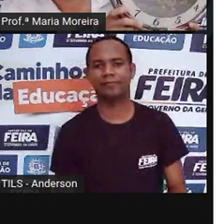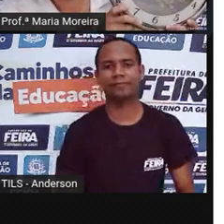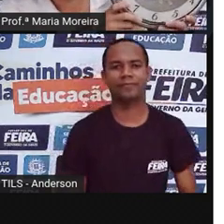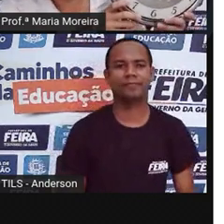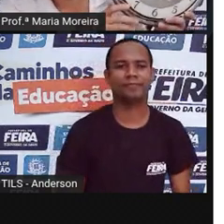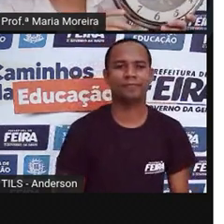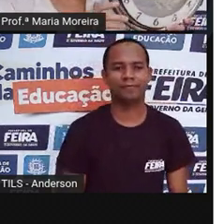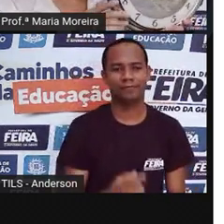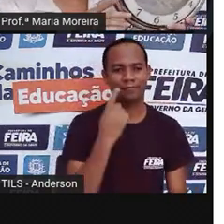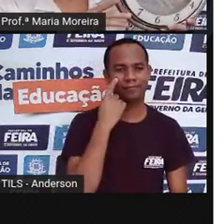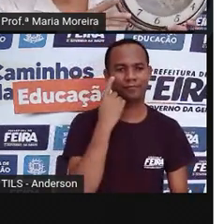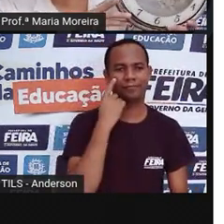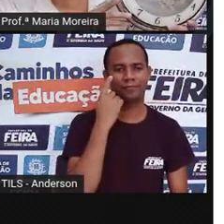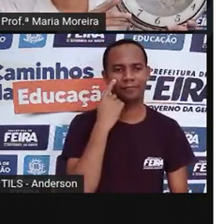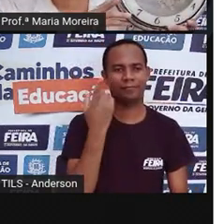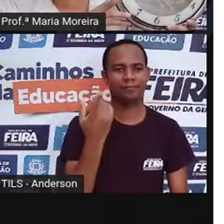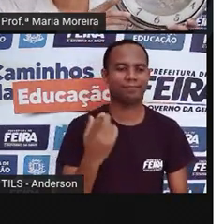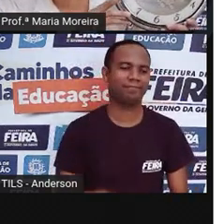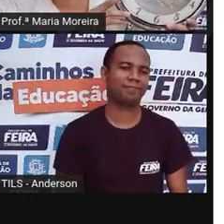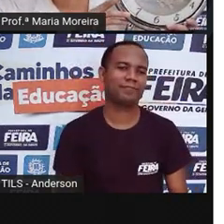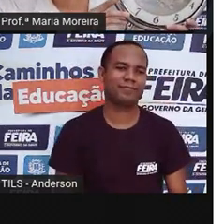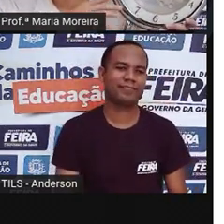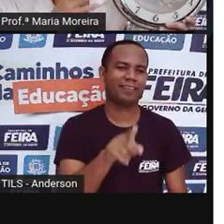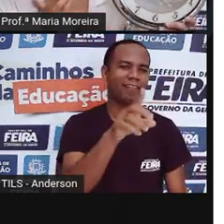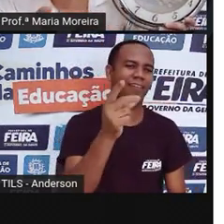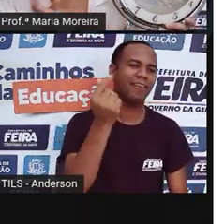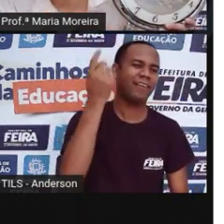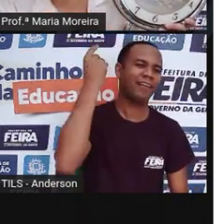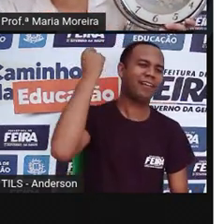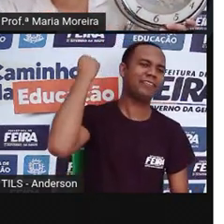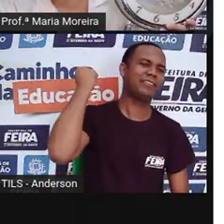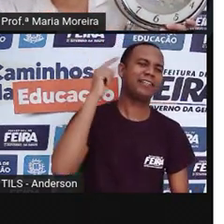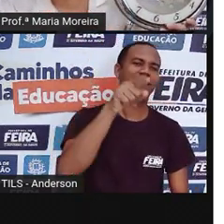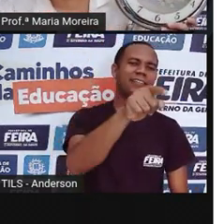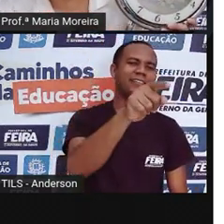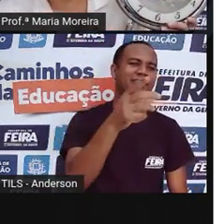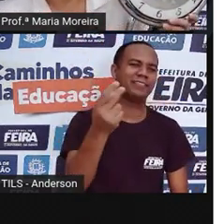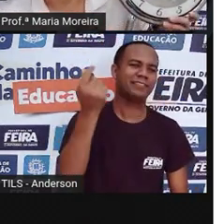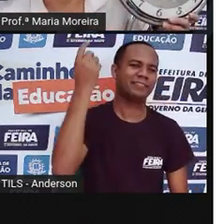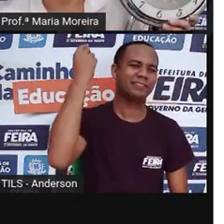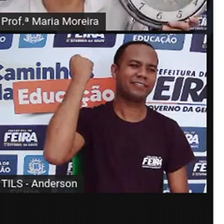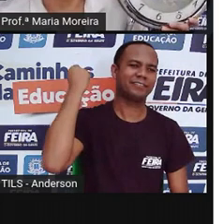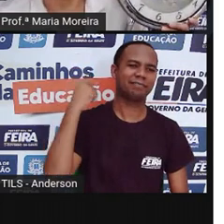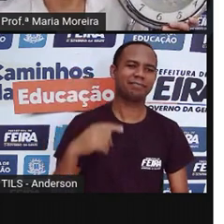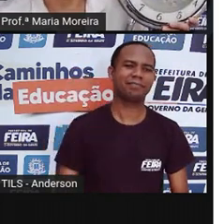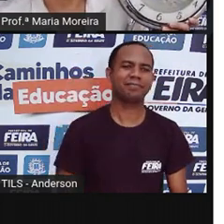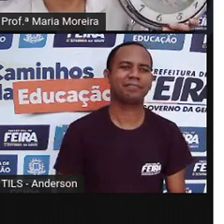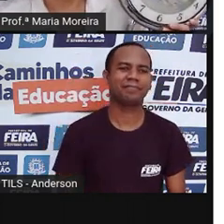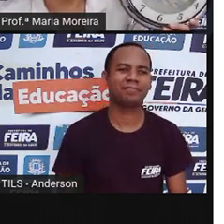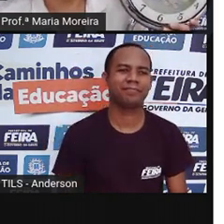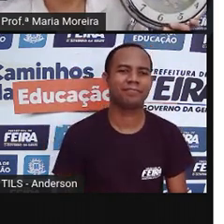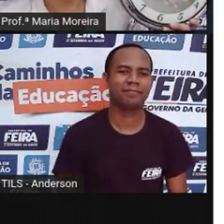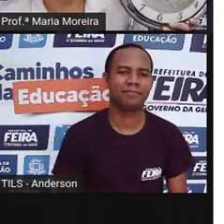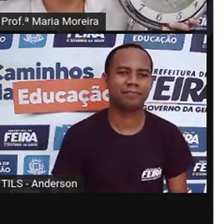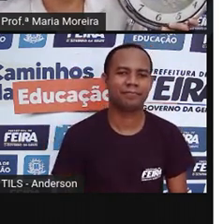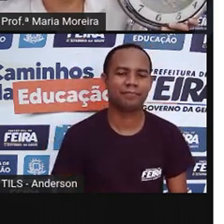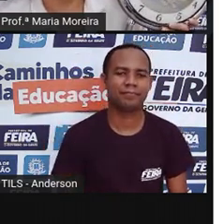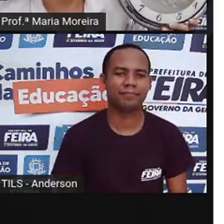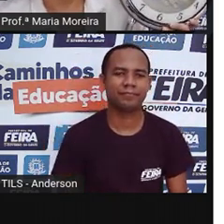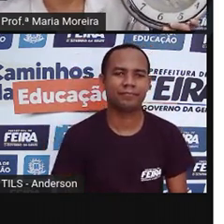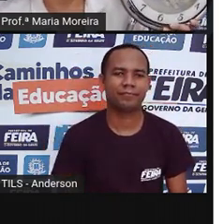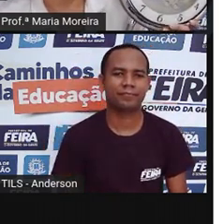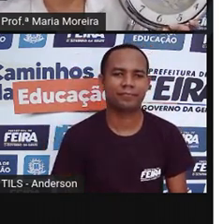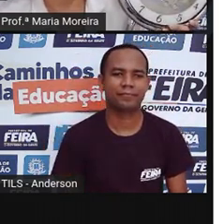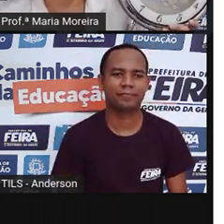isso aqui, né, o Anderson se amostrou aí, disse que ele tem um relógio digital e analógico, né? O digital, que seria